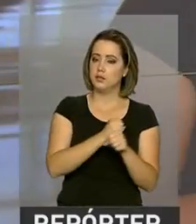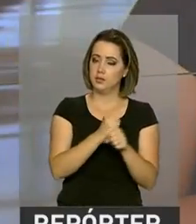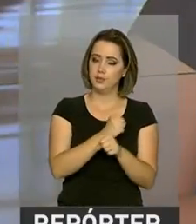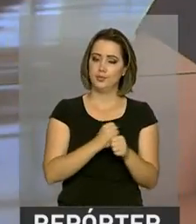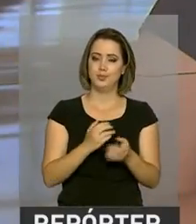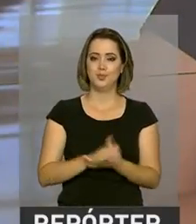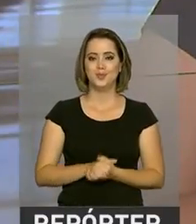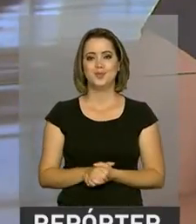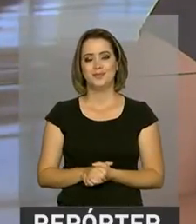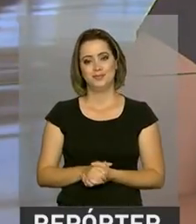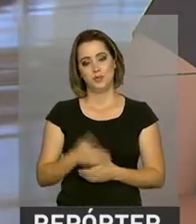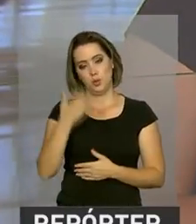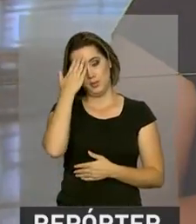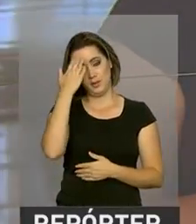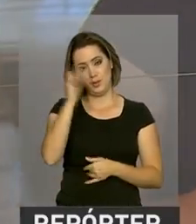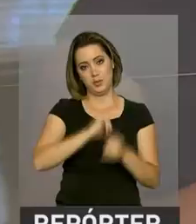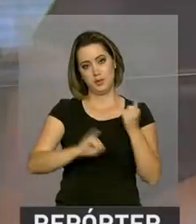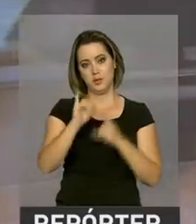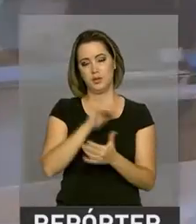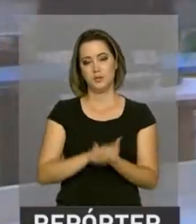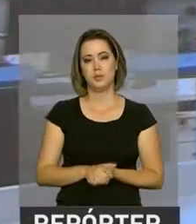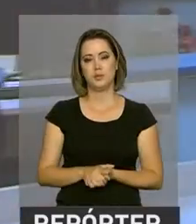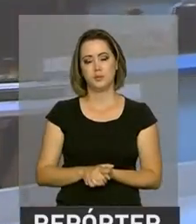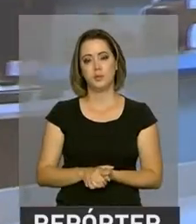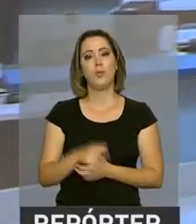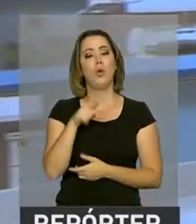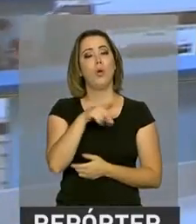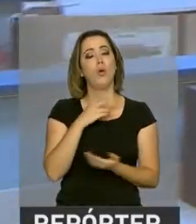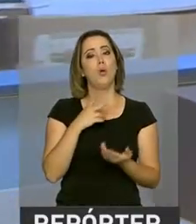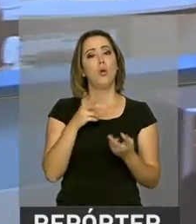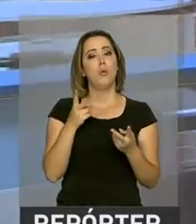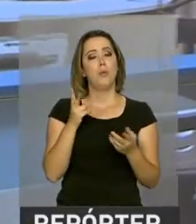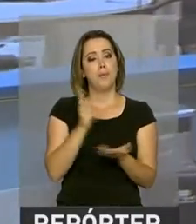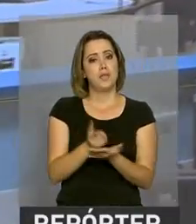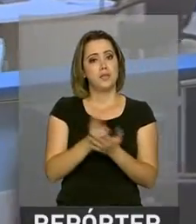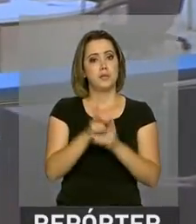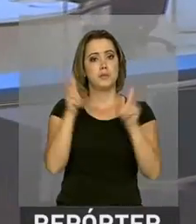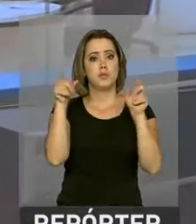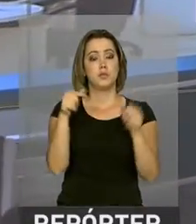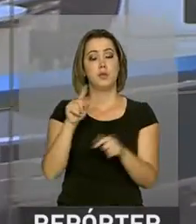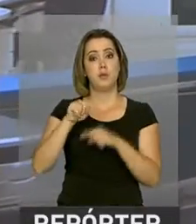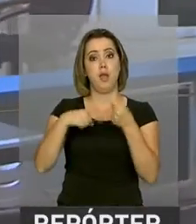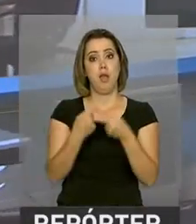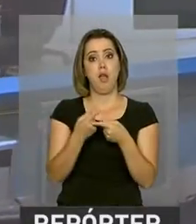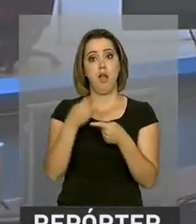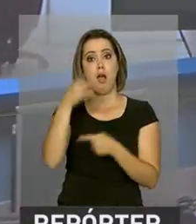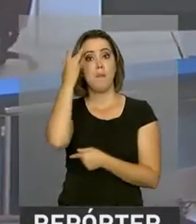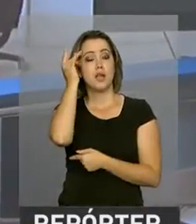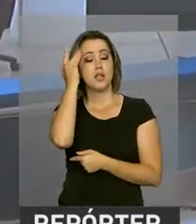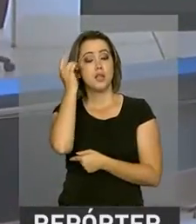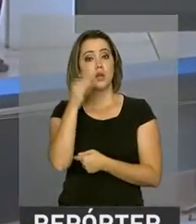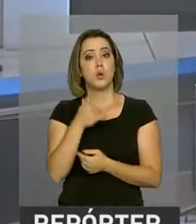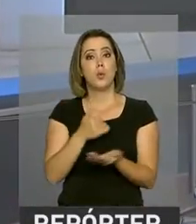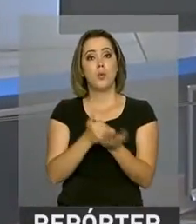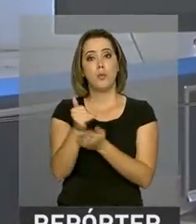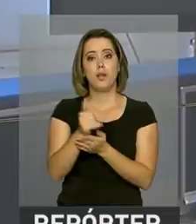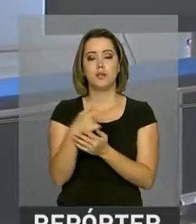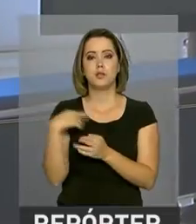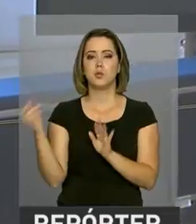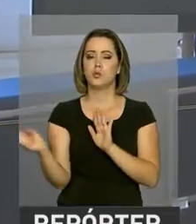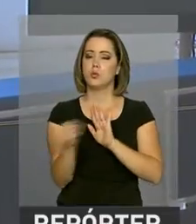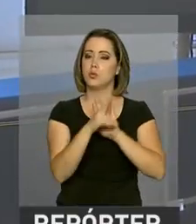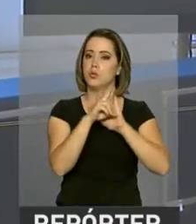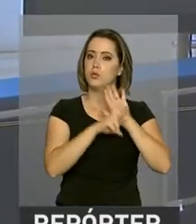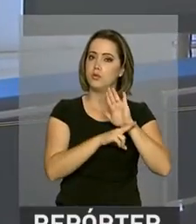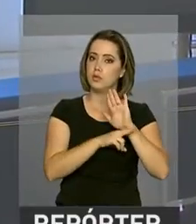Muito bom, Luana. Obrigado pelas informações. E ainda sobre esse assunto, passam a valer amanhã as novas regras da ANAC para a